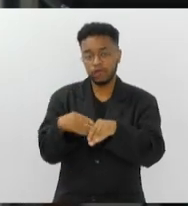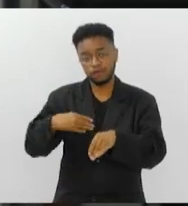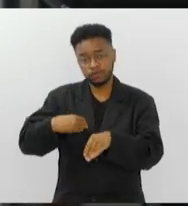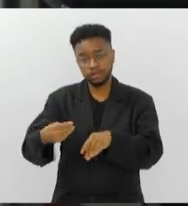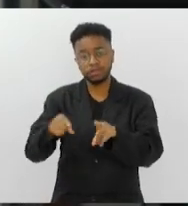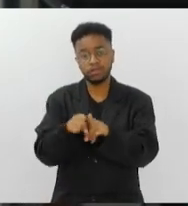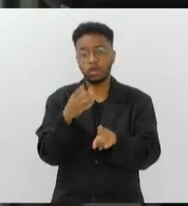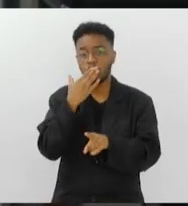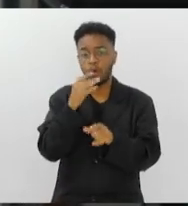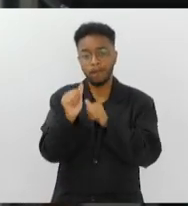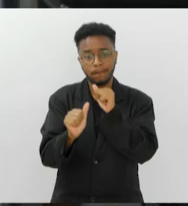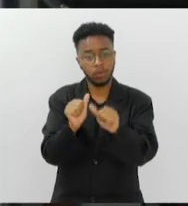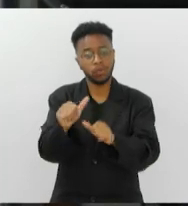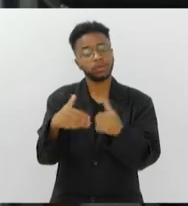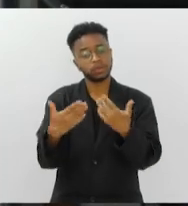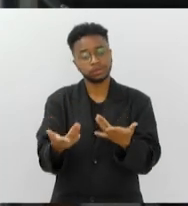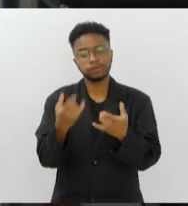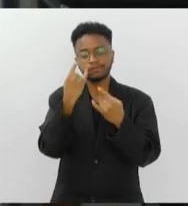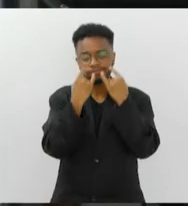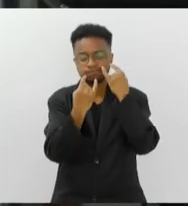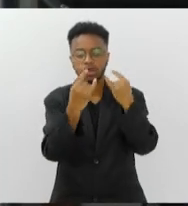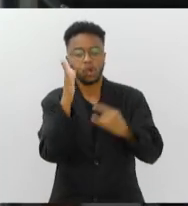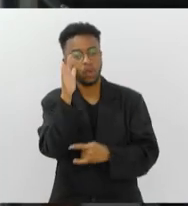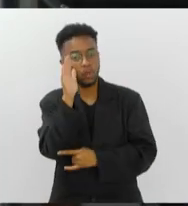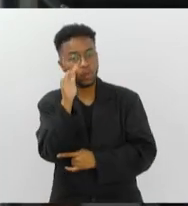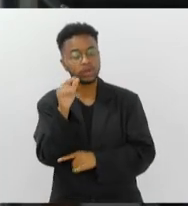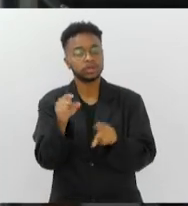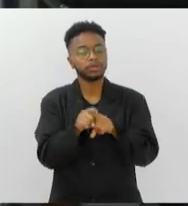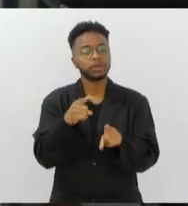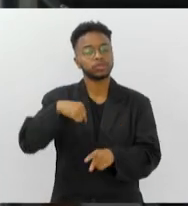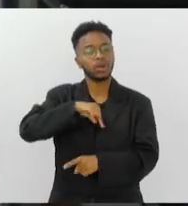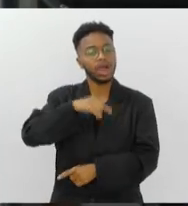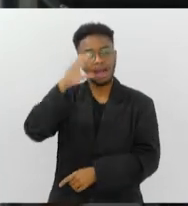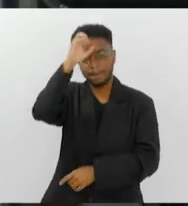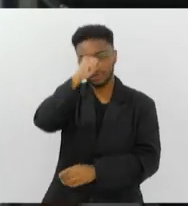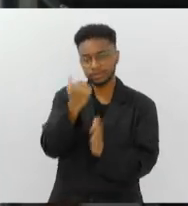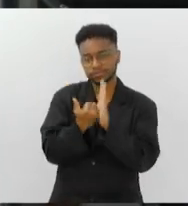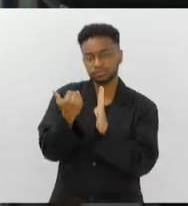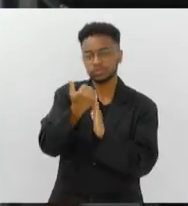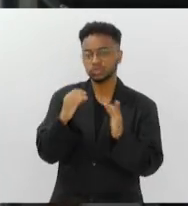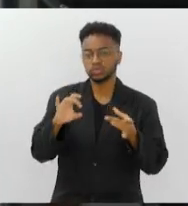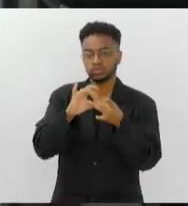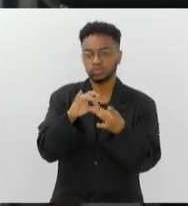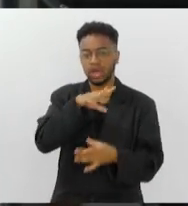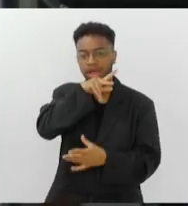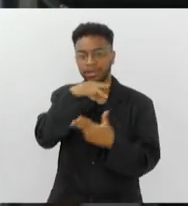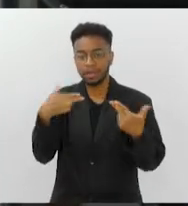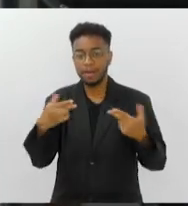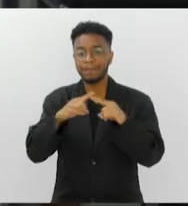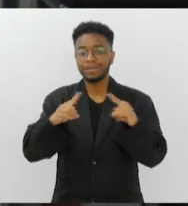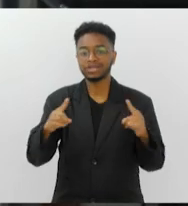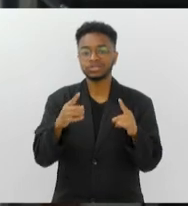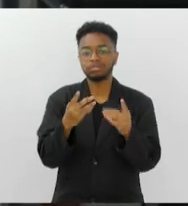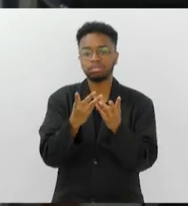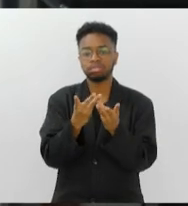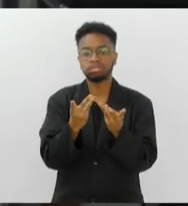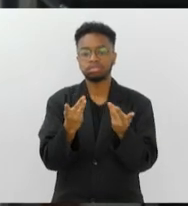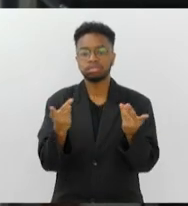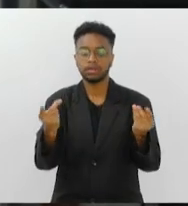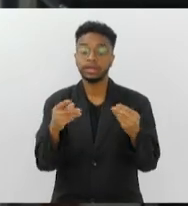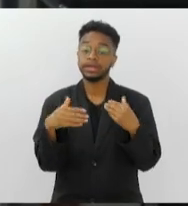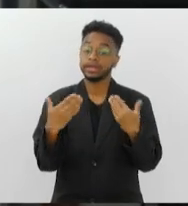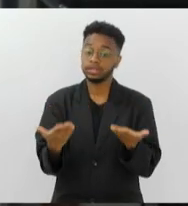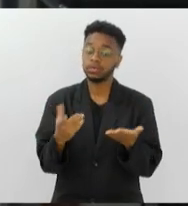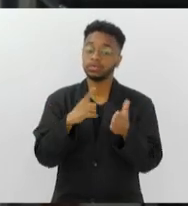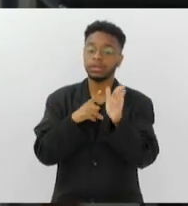de cor. Então, isso tudo é muito cativante, muito curioso e a gente aprende muito com esse animal, né? Só que ele está desaparecendo. Então, em cima